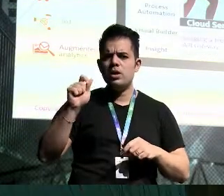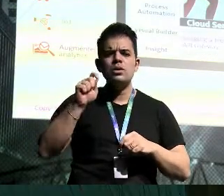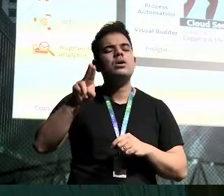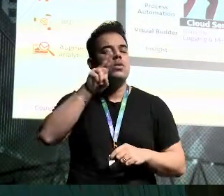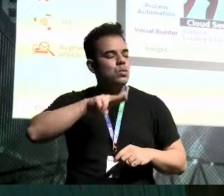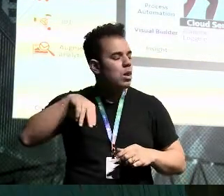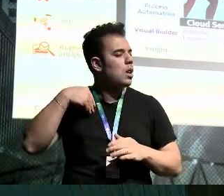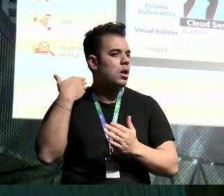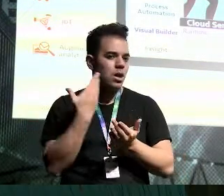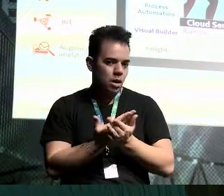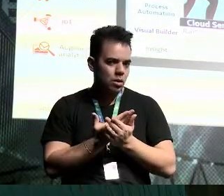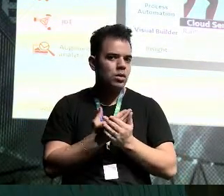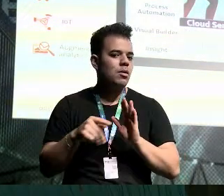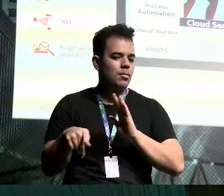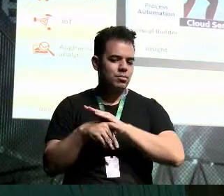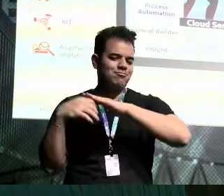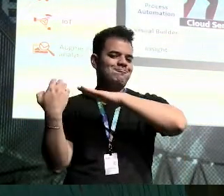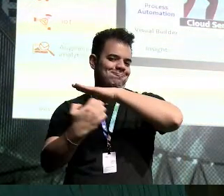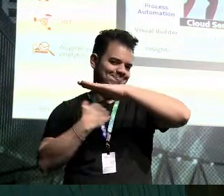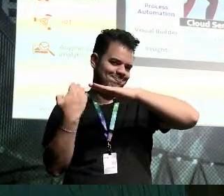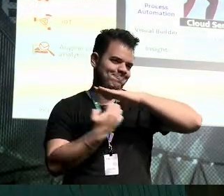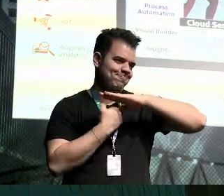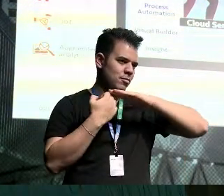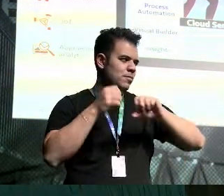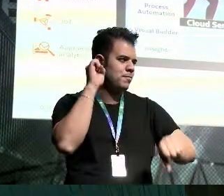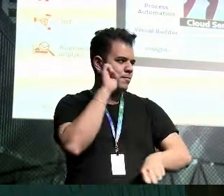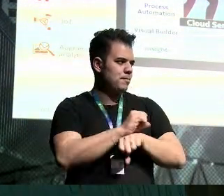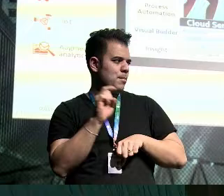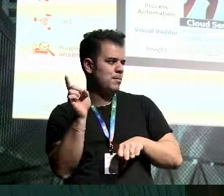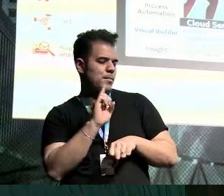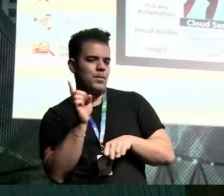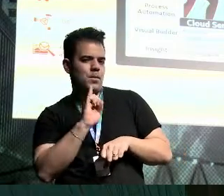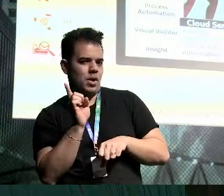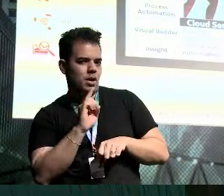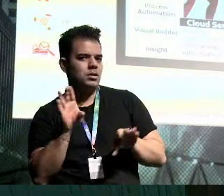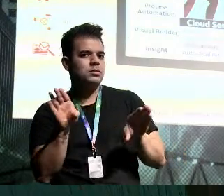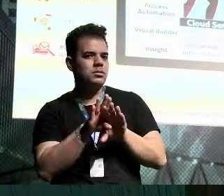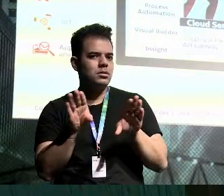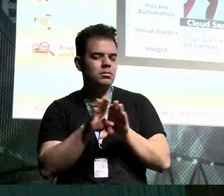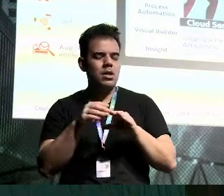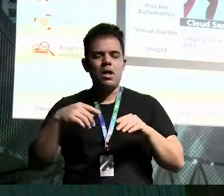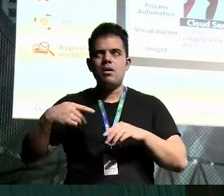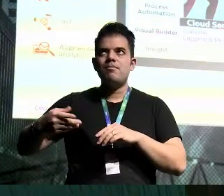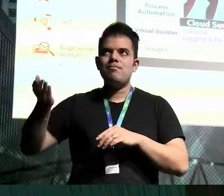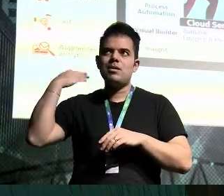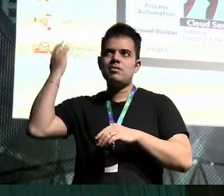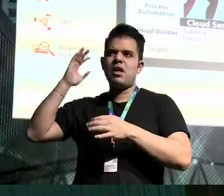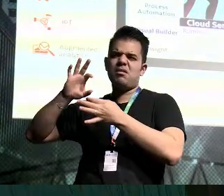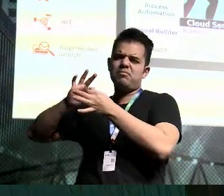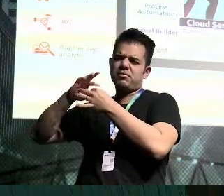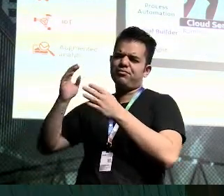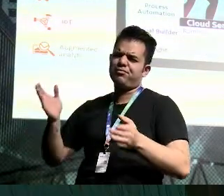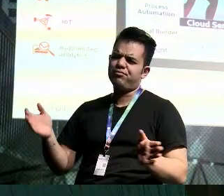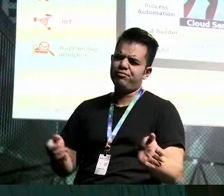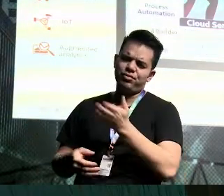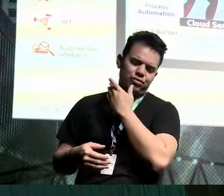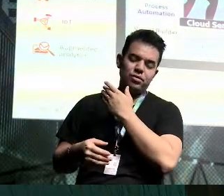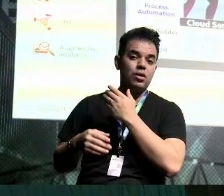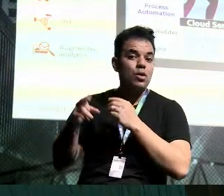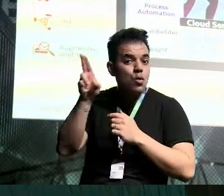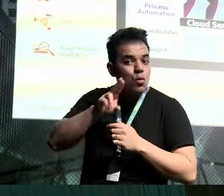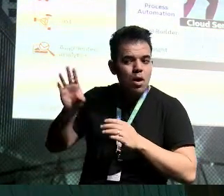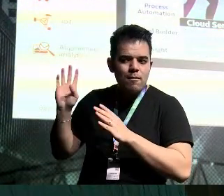usado em muitas grandes empresas. A gente não para isso, a gente não tem que fazer uma ruptura com o passado, mas temos que usar o passado,